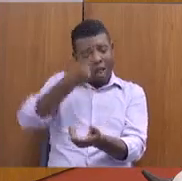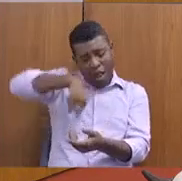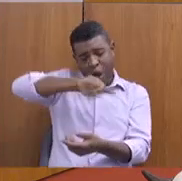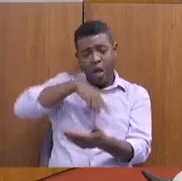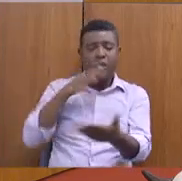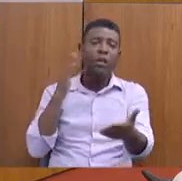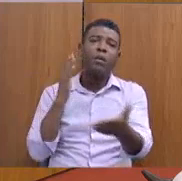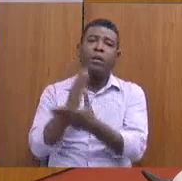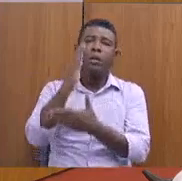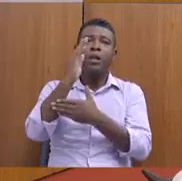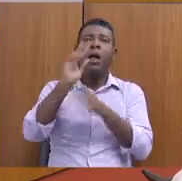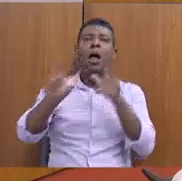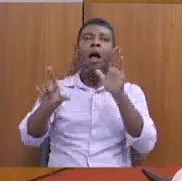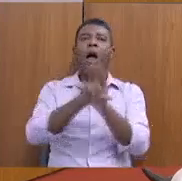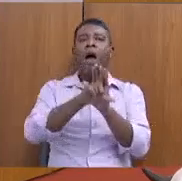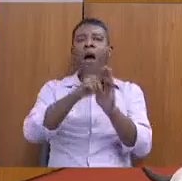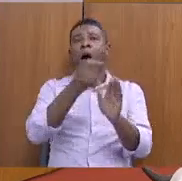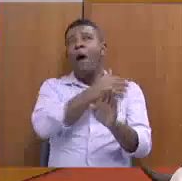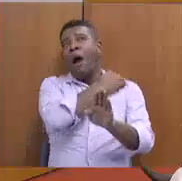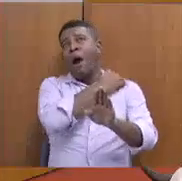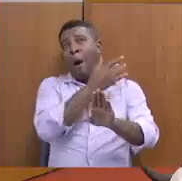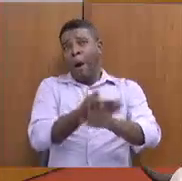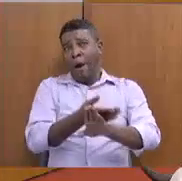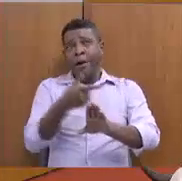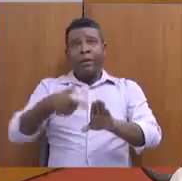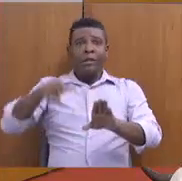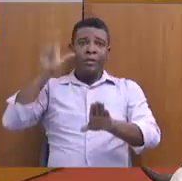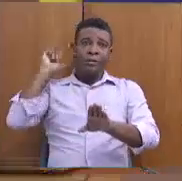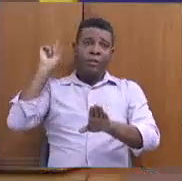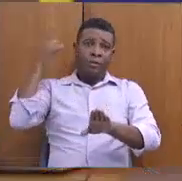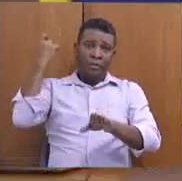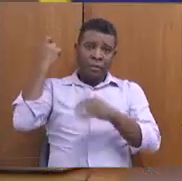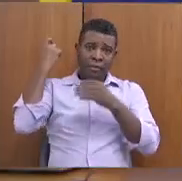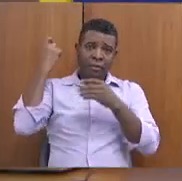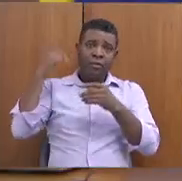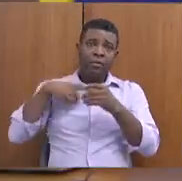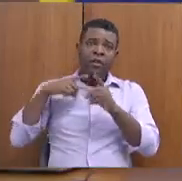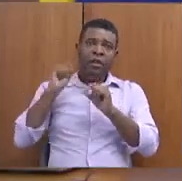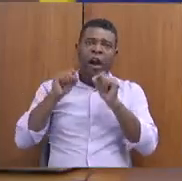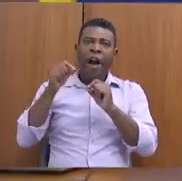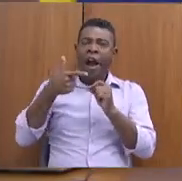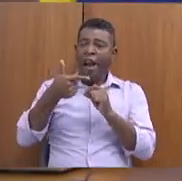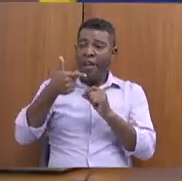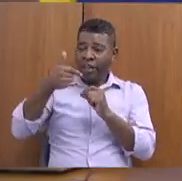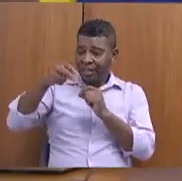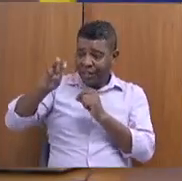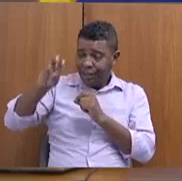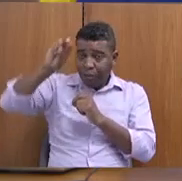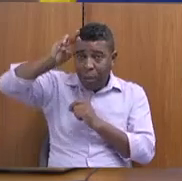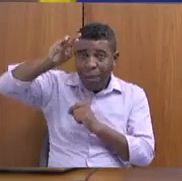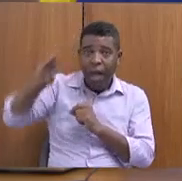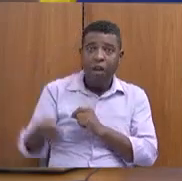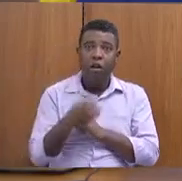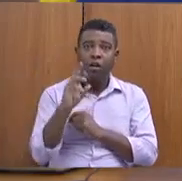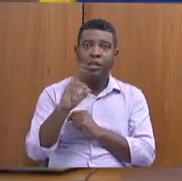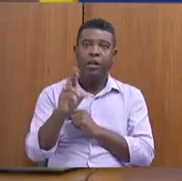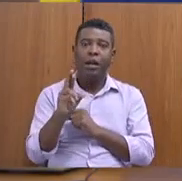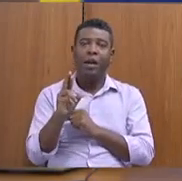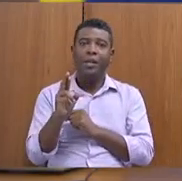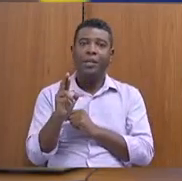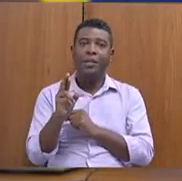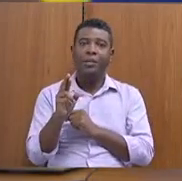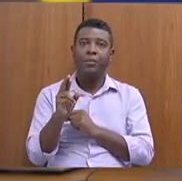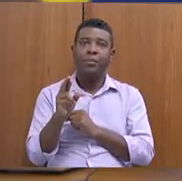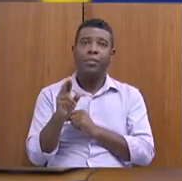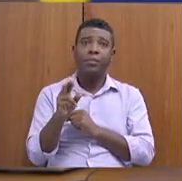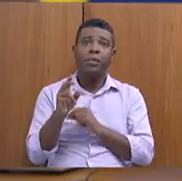anteriores, no mínimo 25 milhões de reais para a execução de política pública. Mas o que eu ouço das regiões que